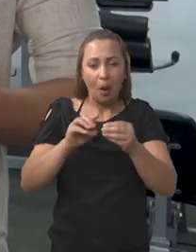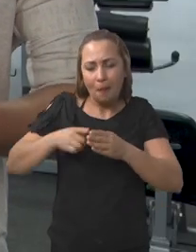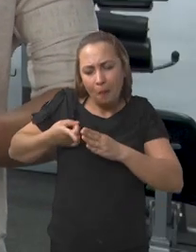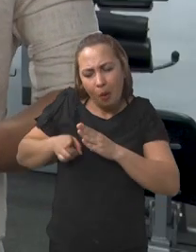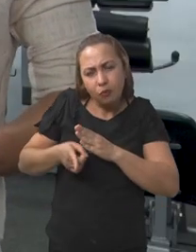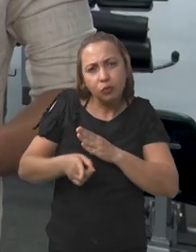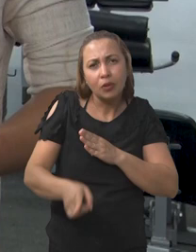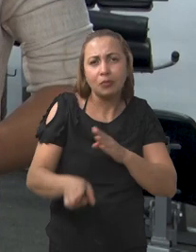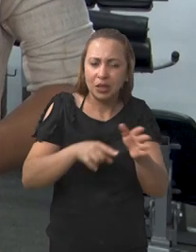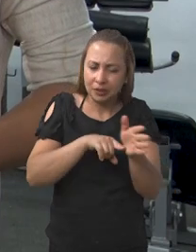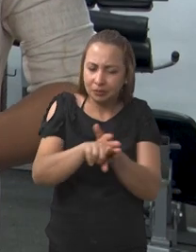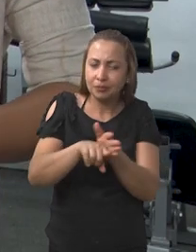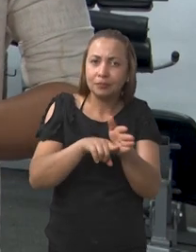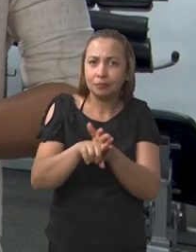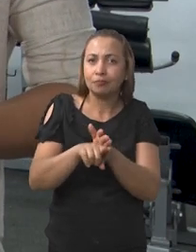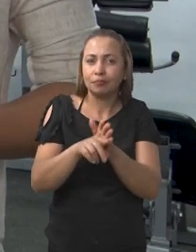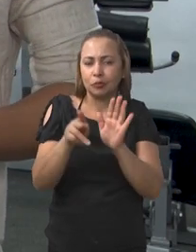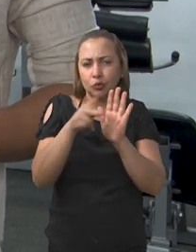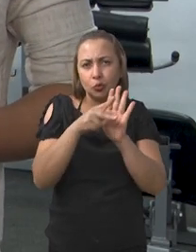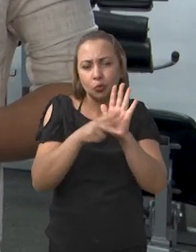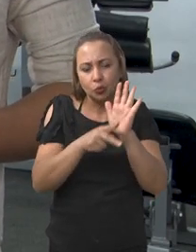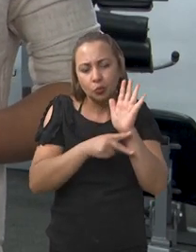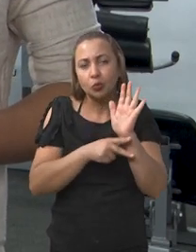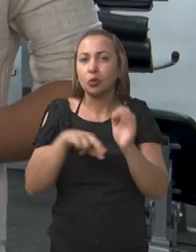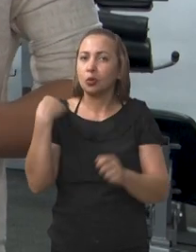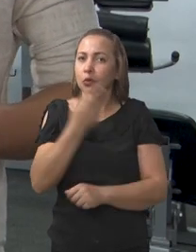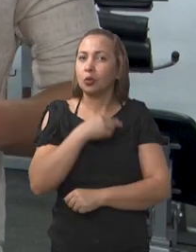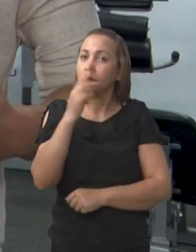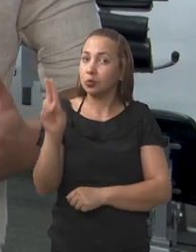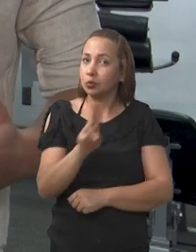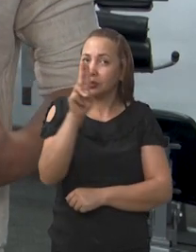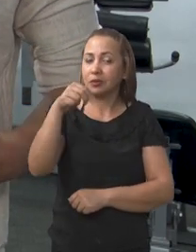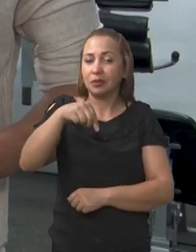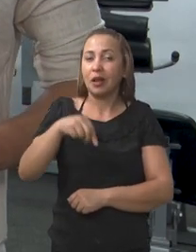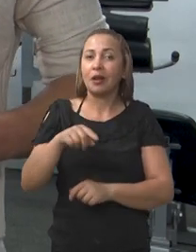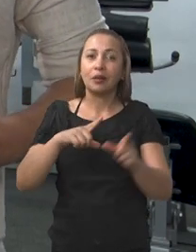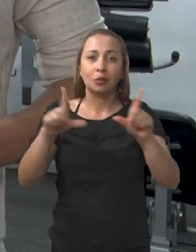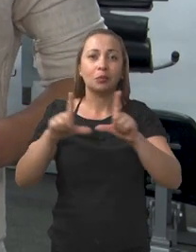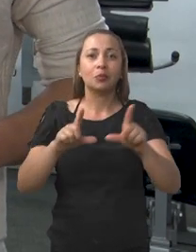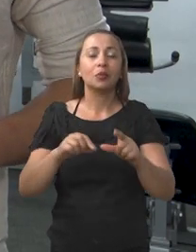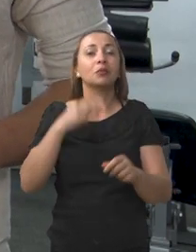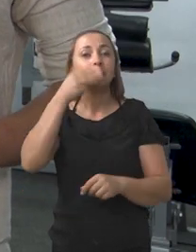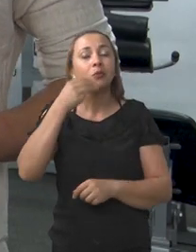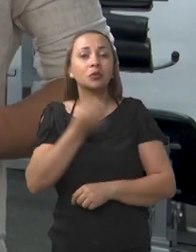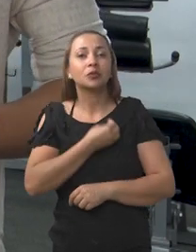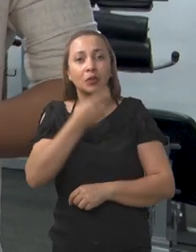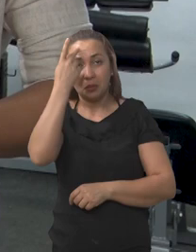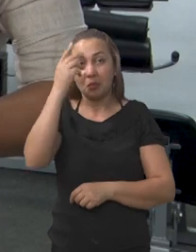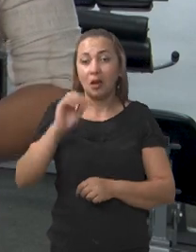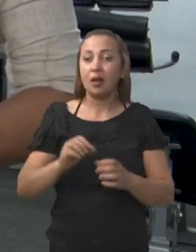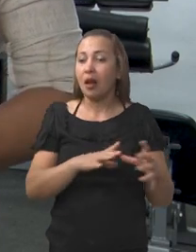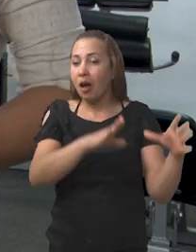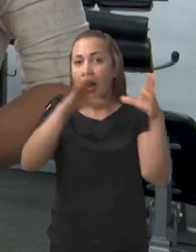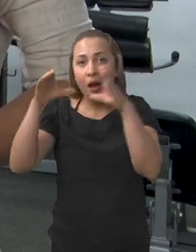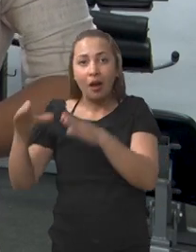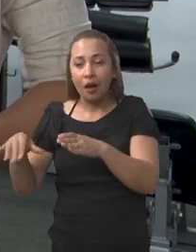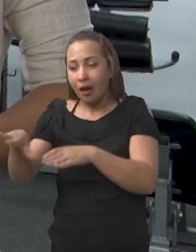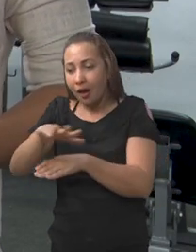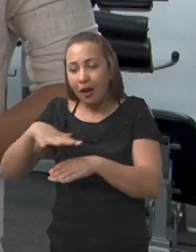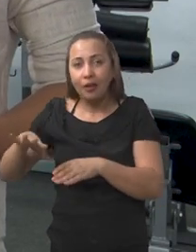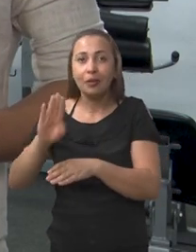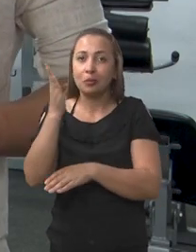aprofundamento das pesquisas e dos protocolos que a gente utilizava aqui no Doce Vida para uma área de biologia molecular.